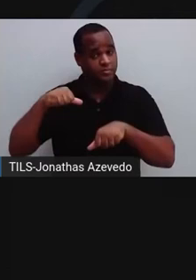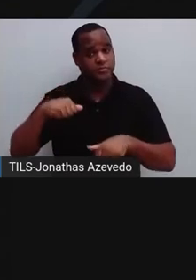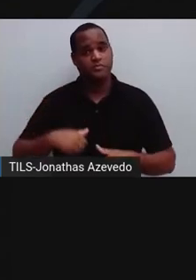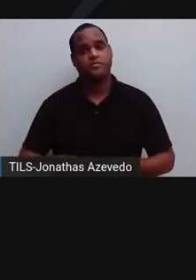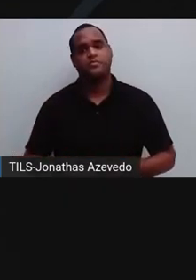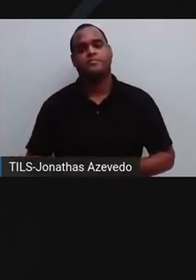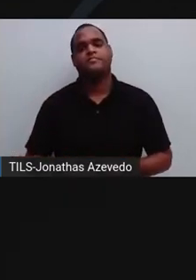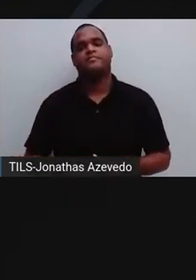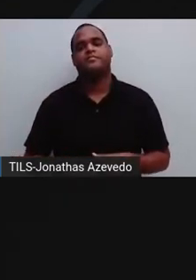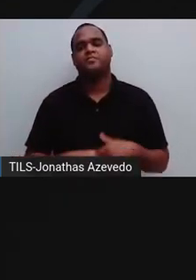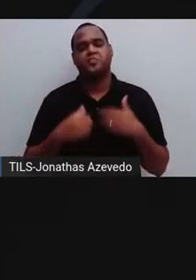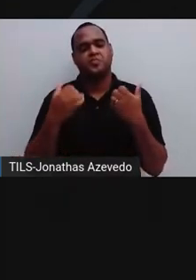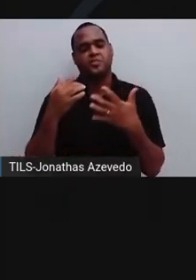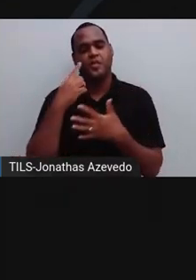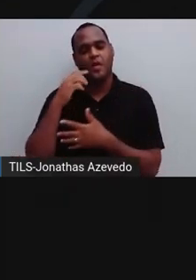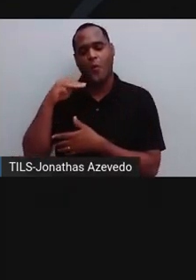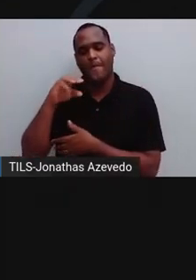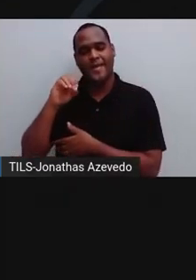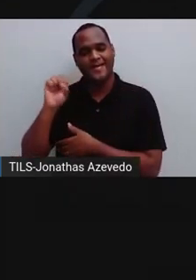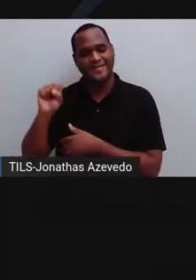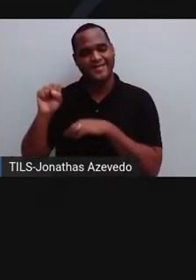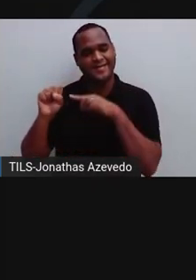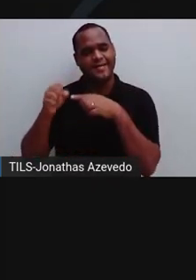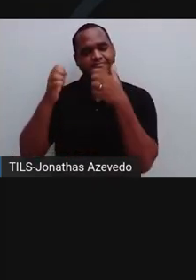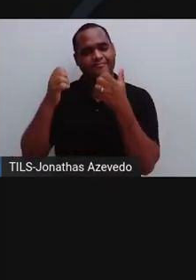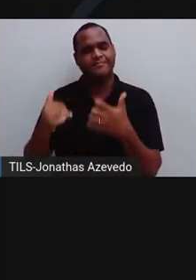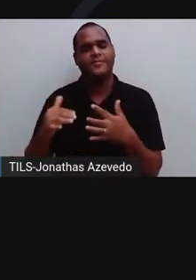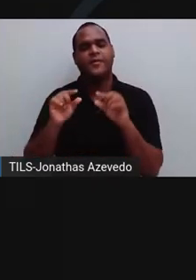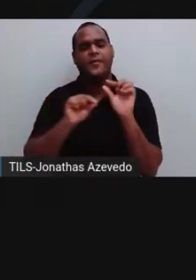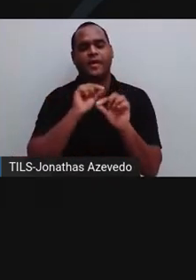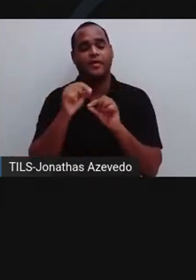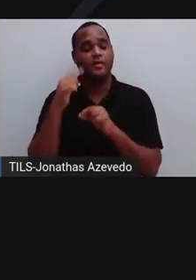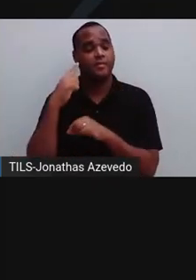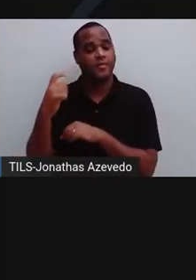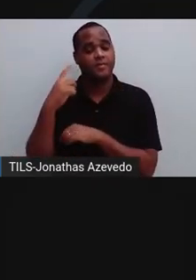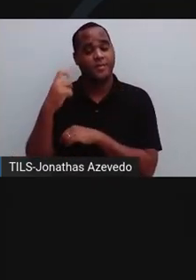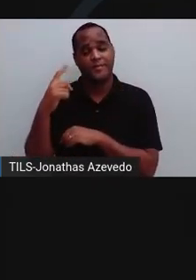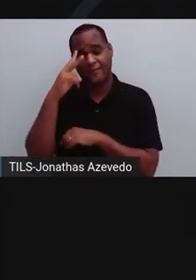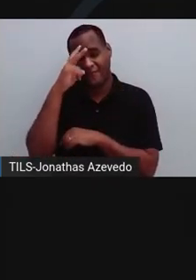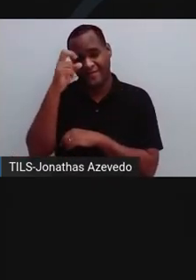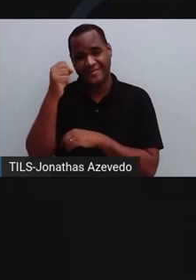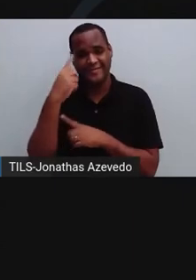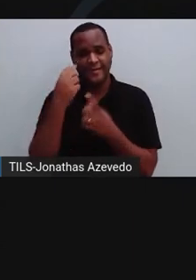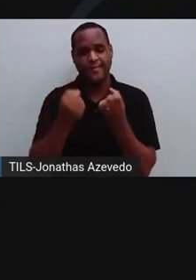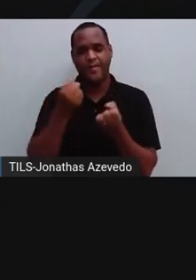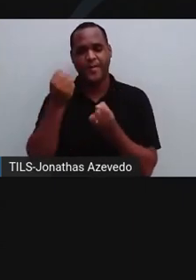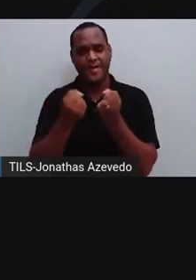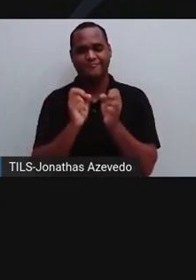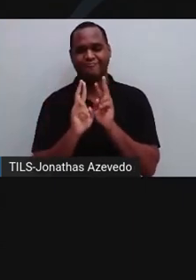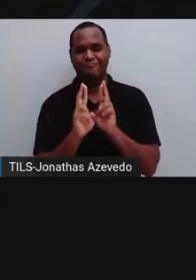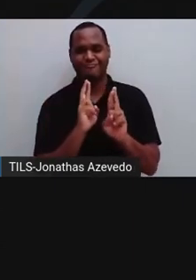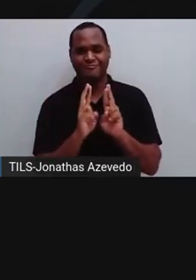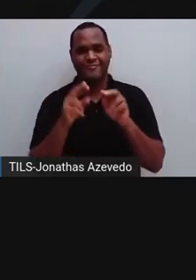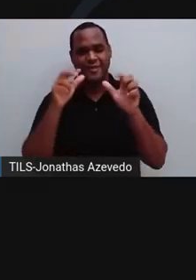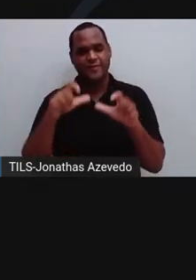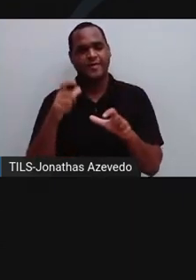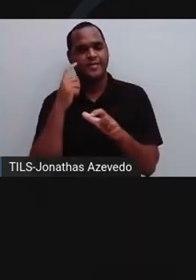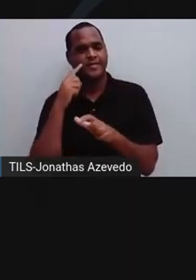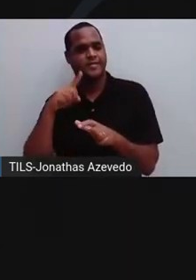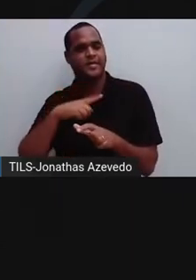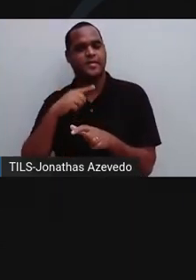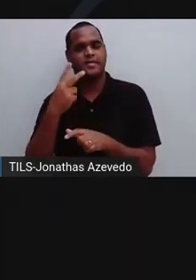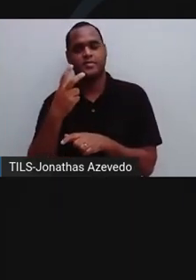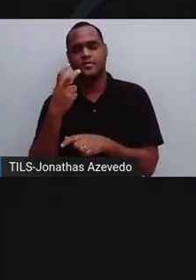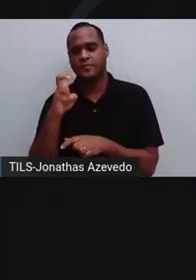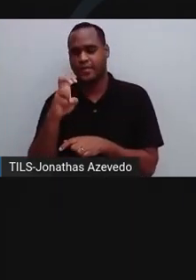Segundo a Organização Mundial da Saúde, o ruído máximo emitido no tráfego rodoviário deveria ser de 53 decibéis,